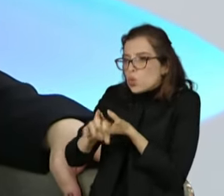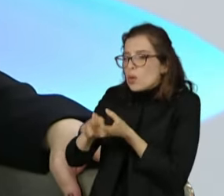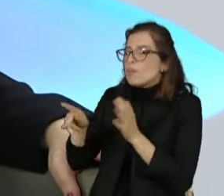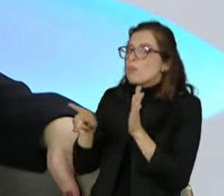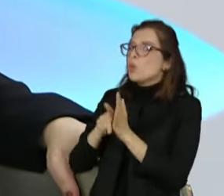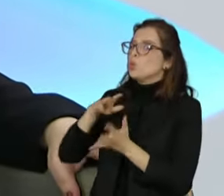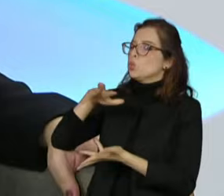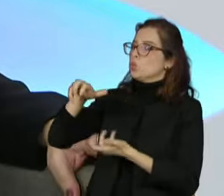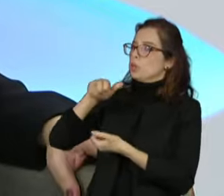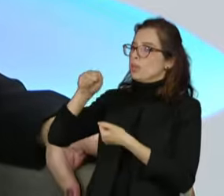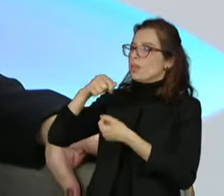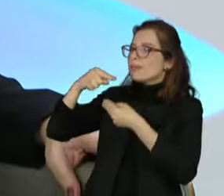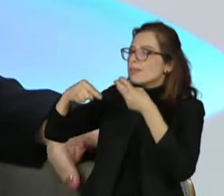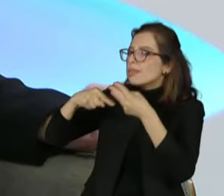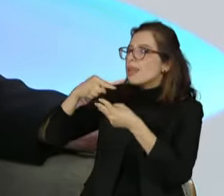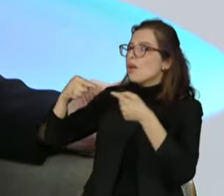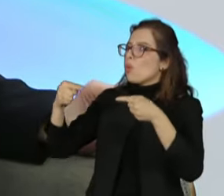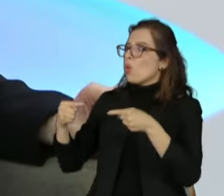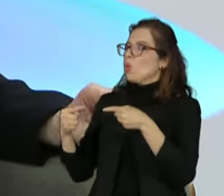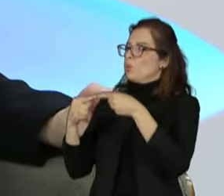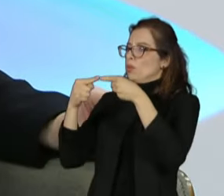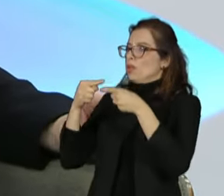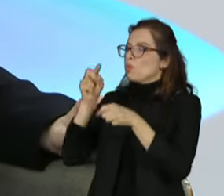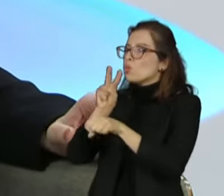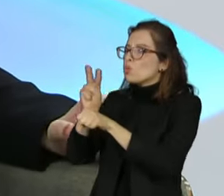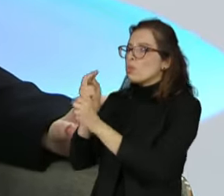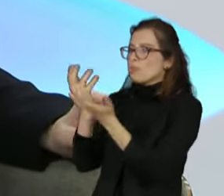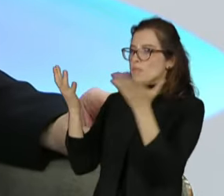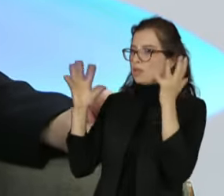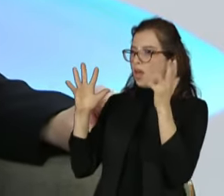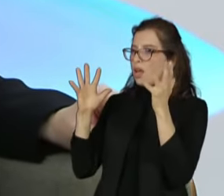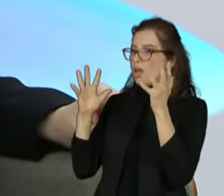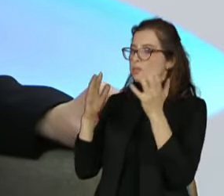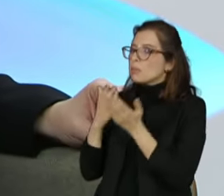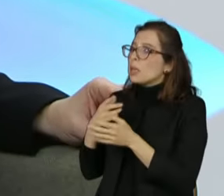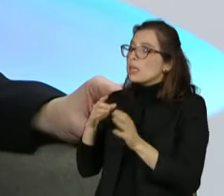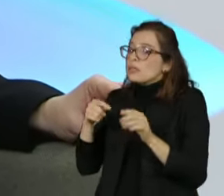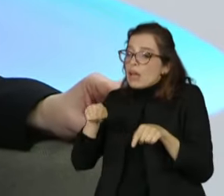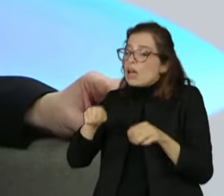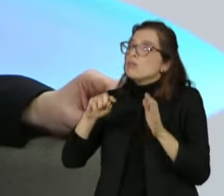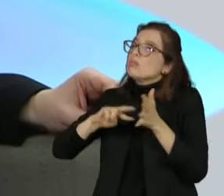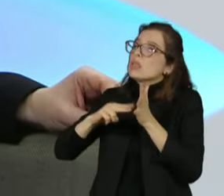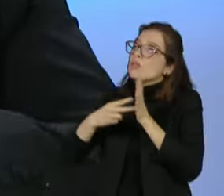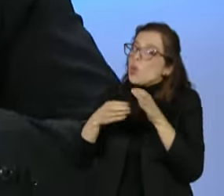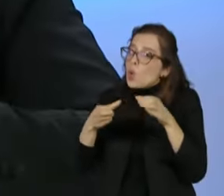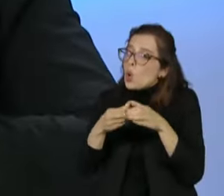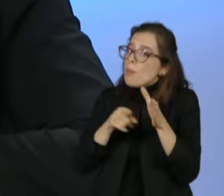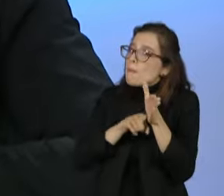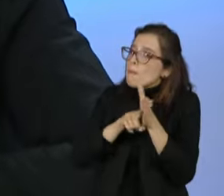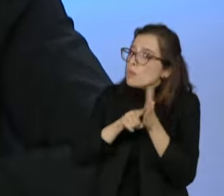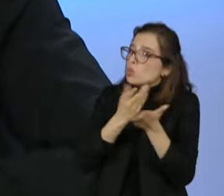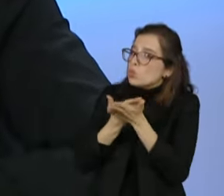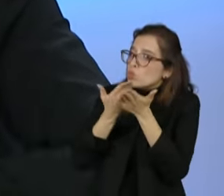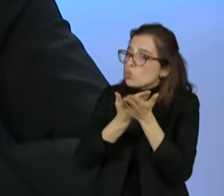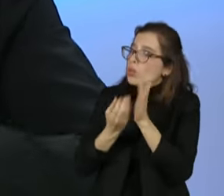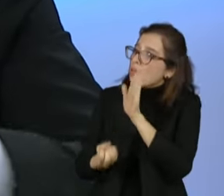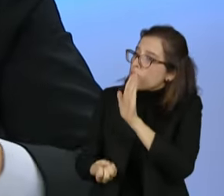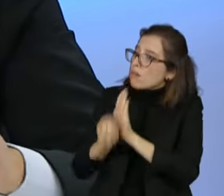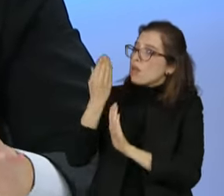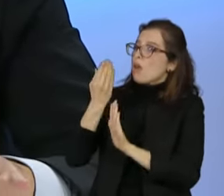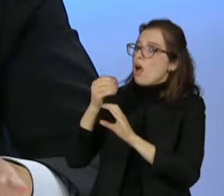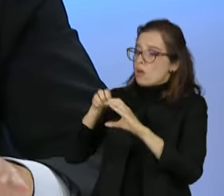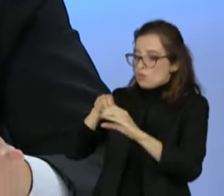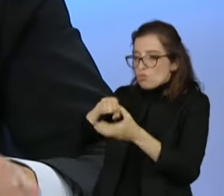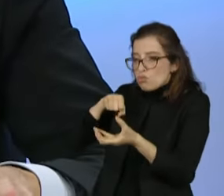patentear, se fomos nós, a descobrir através da Embrapa e outros institutos de pesquisa. Senadora, os militares, eles